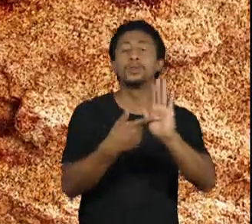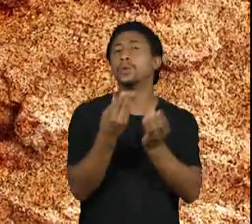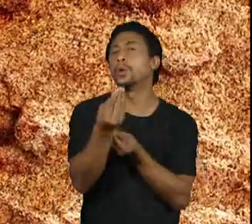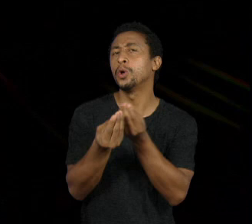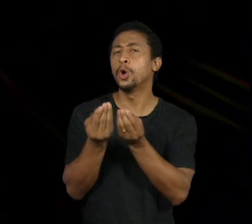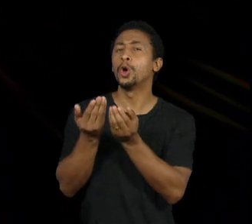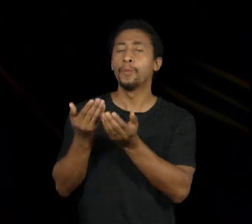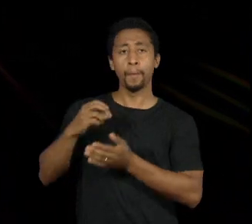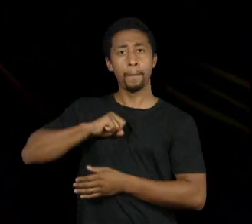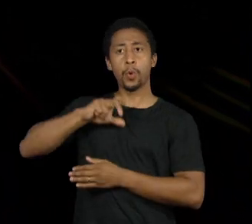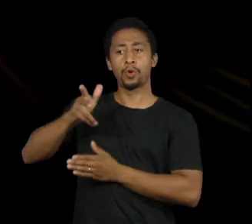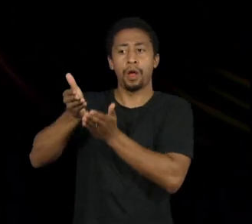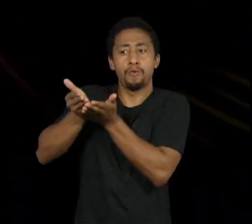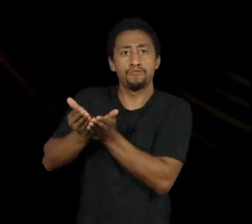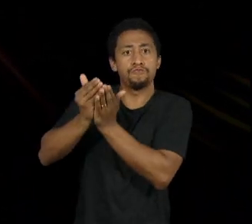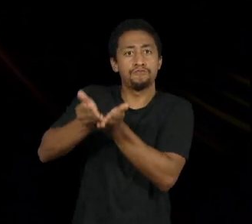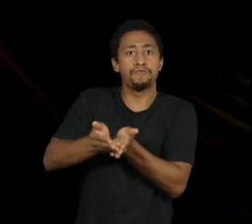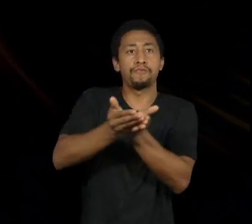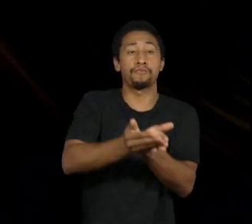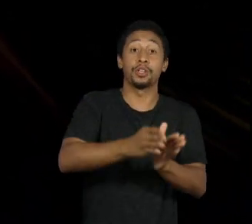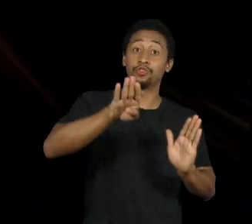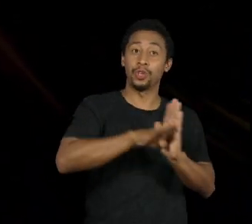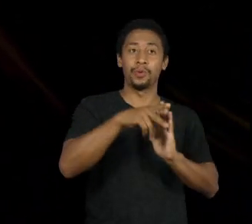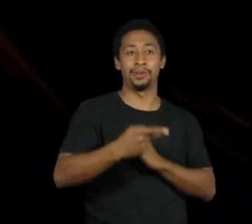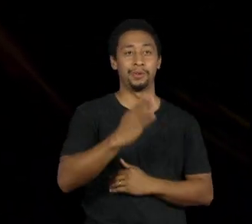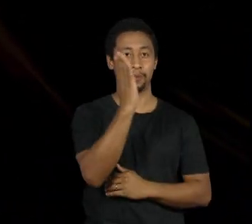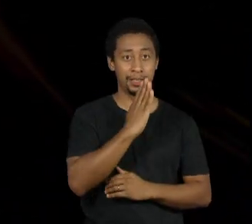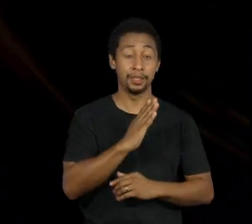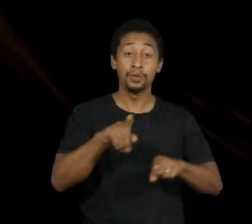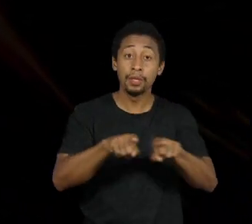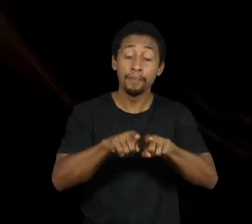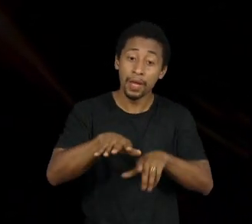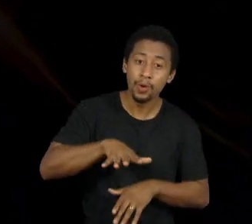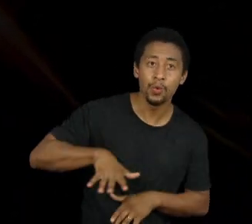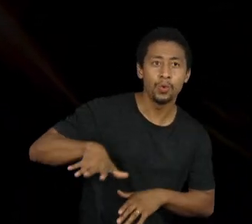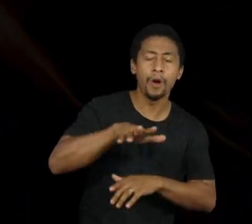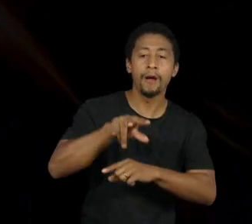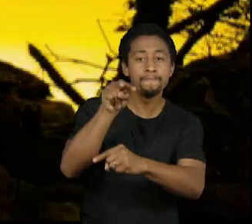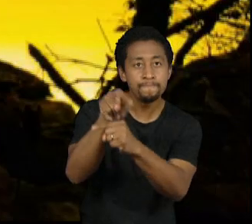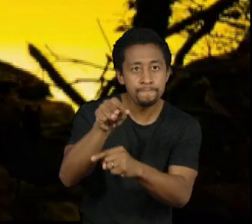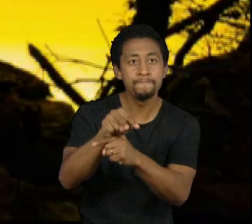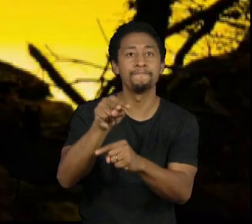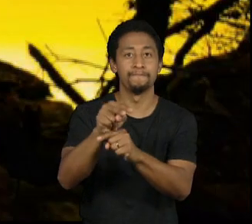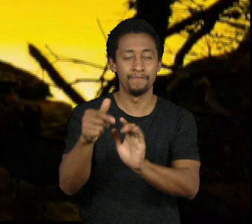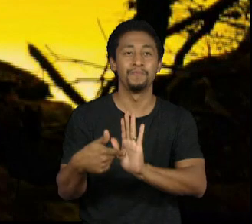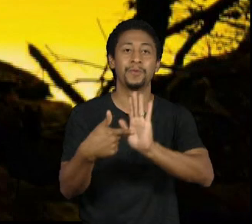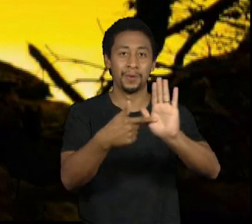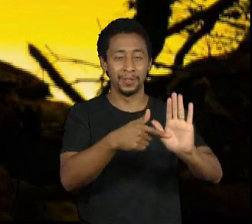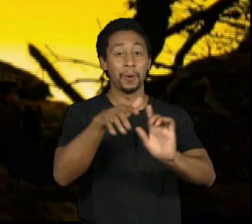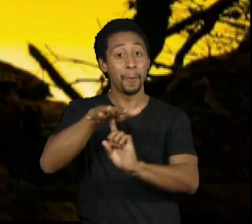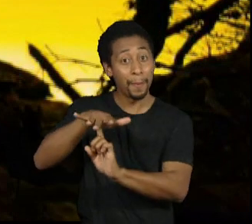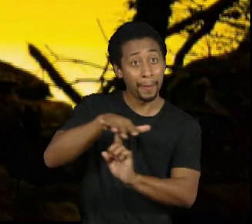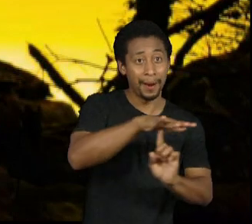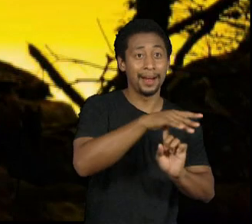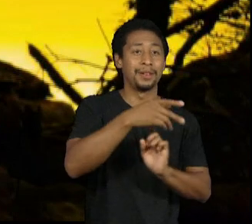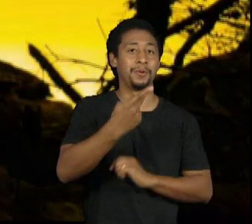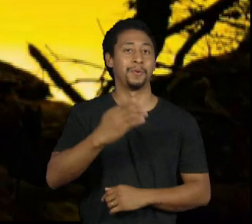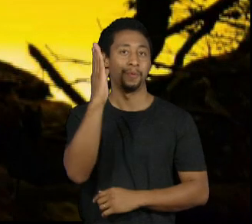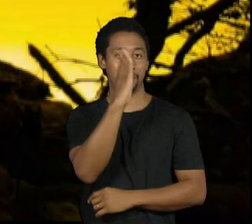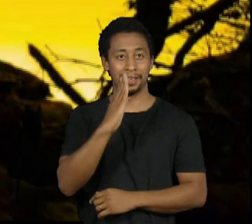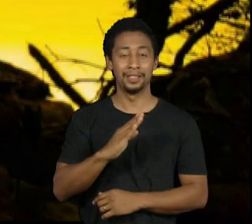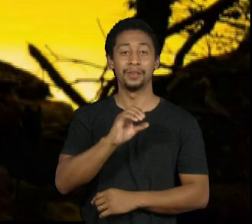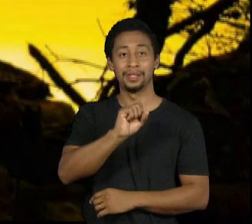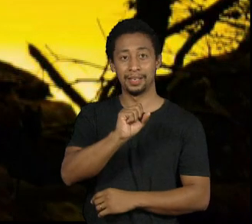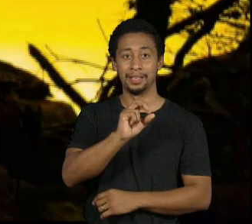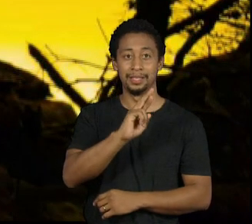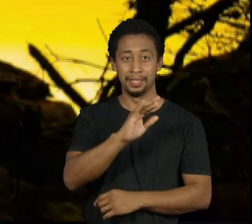na criação de uma outra unidade de conservação integral na região, o Parque Nacional da Serra das